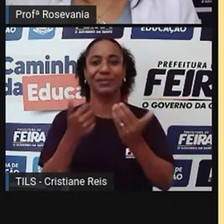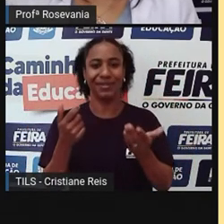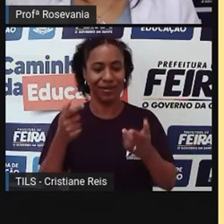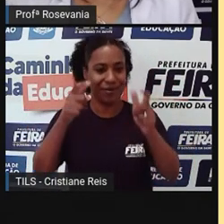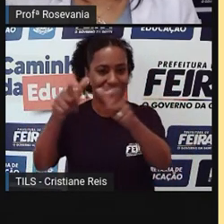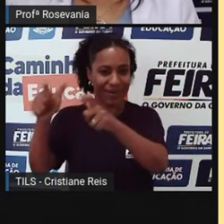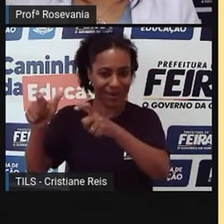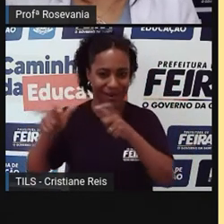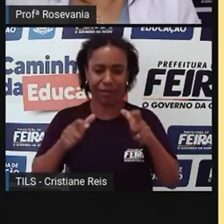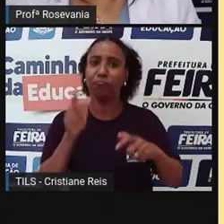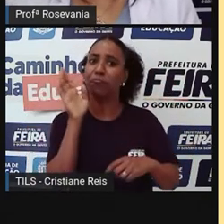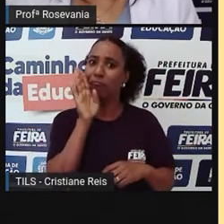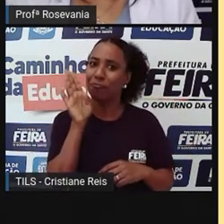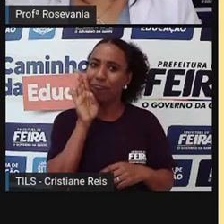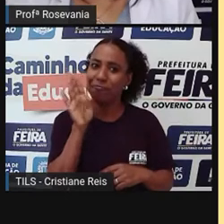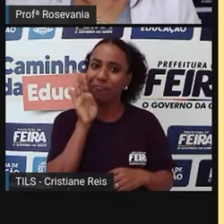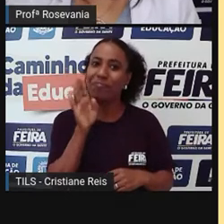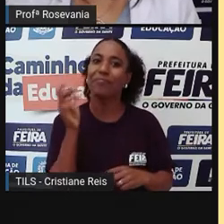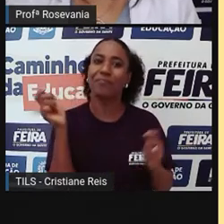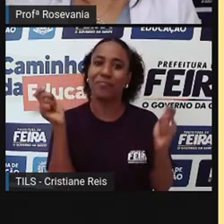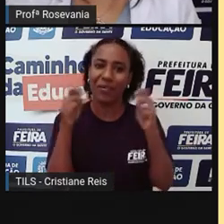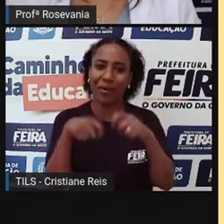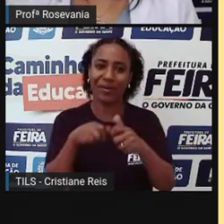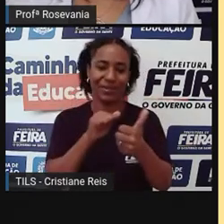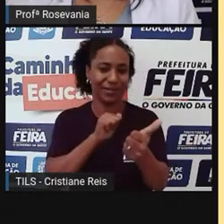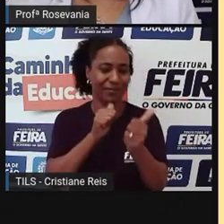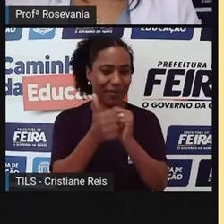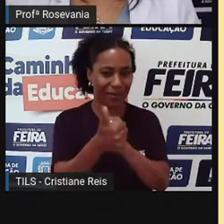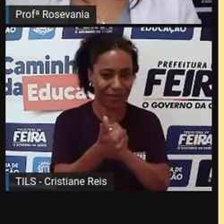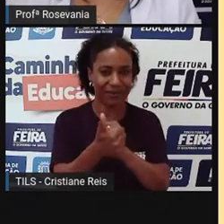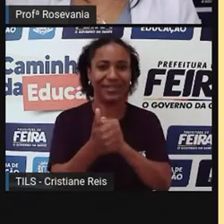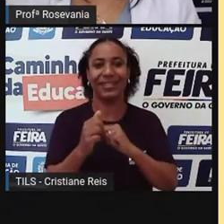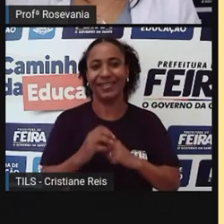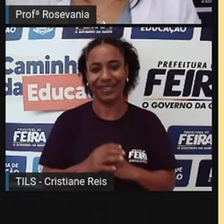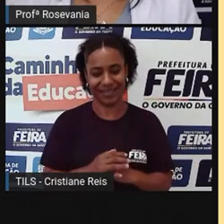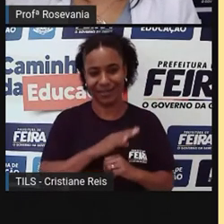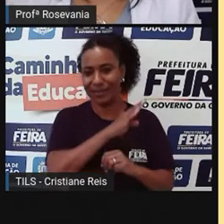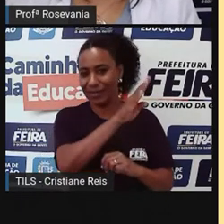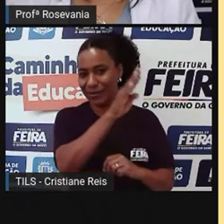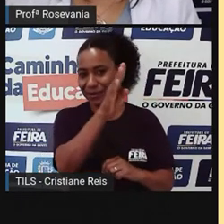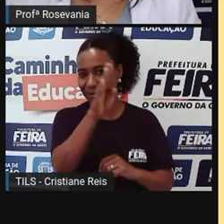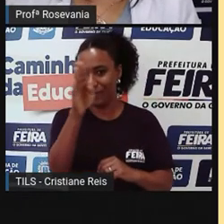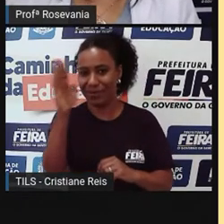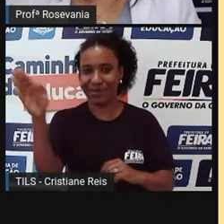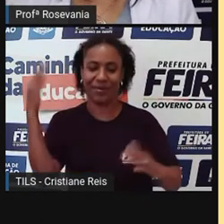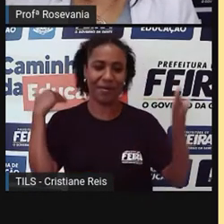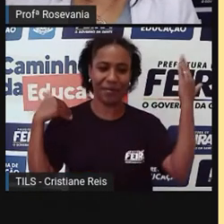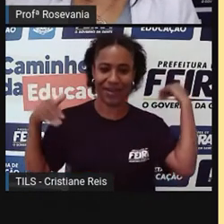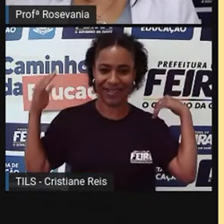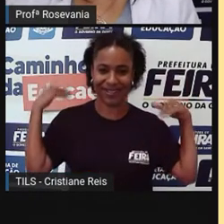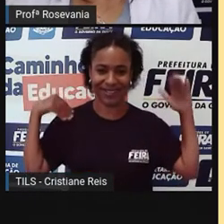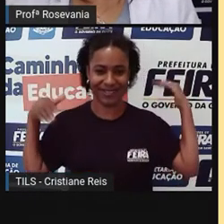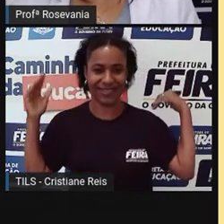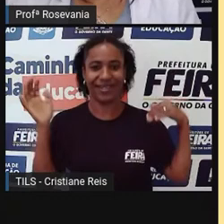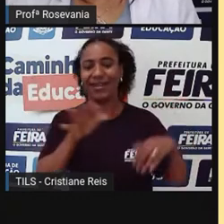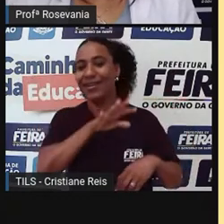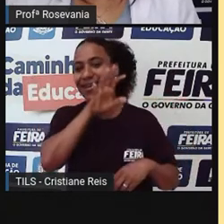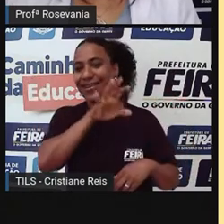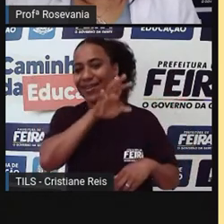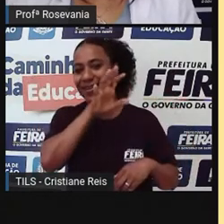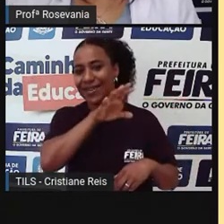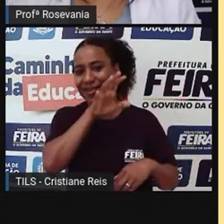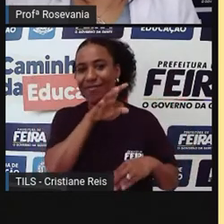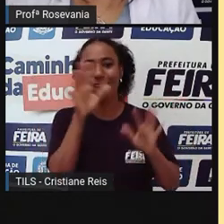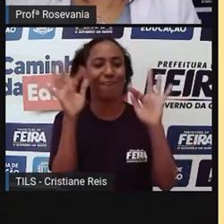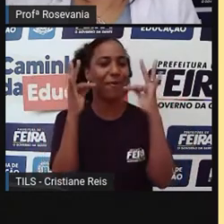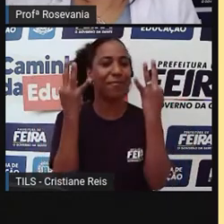legais que você pode, né, praticar esportes, você pode, né, passear com os animais, também passear